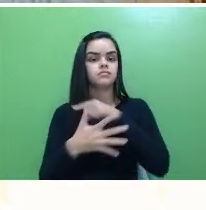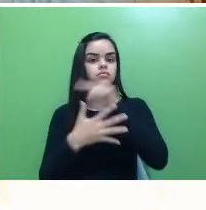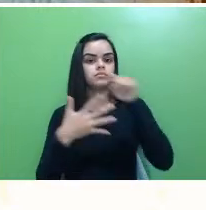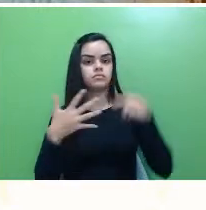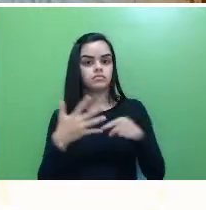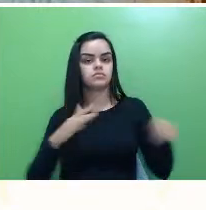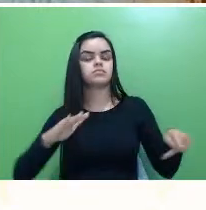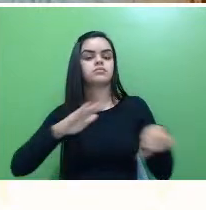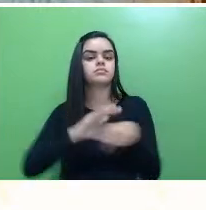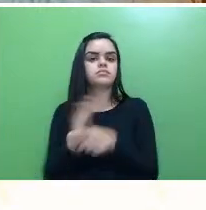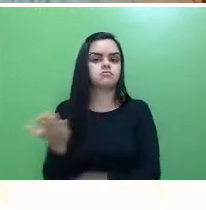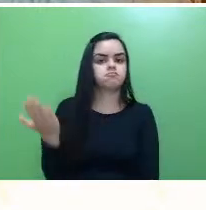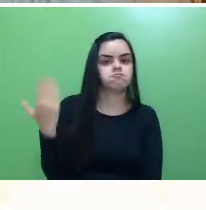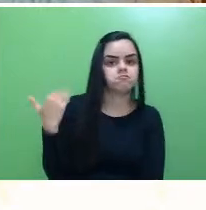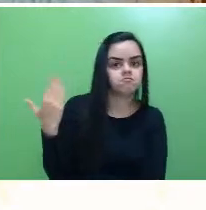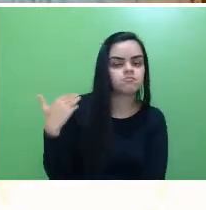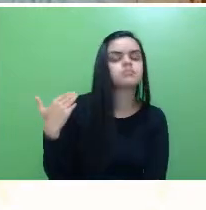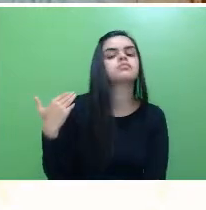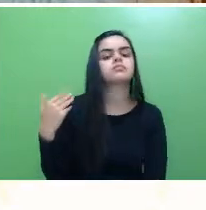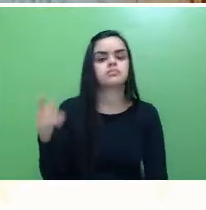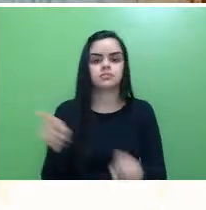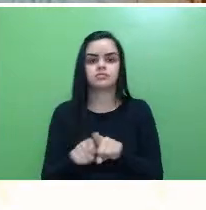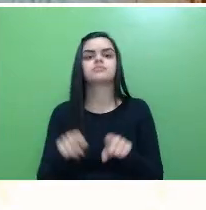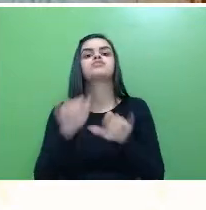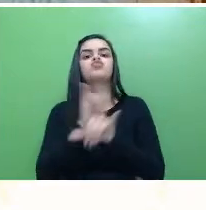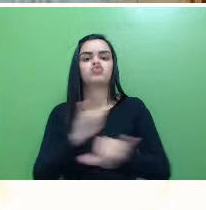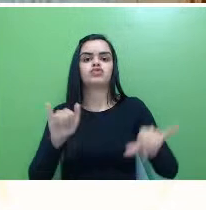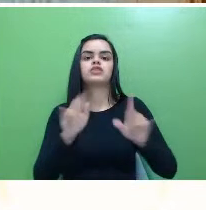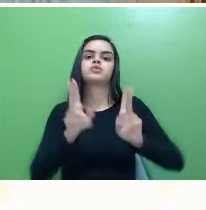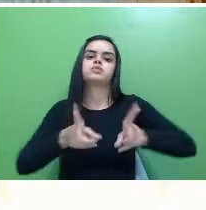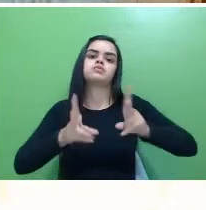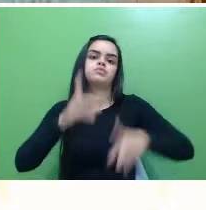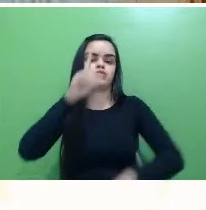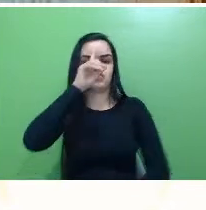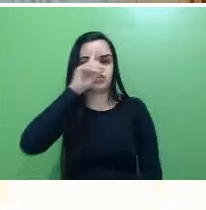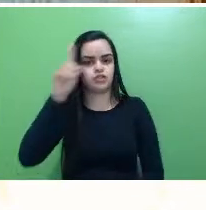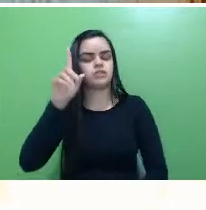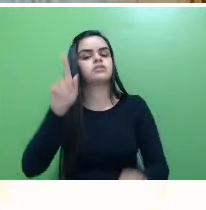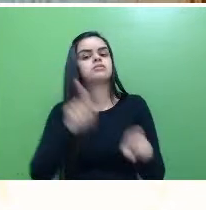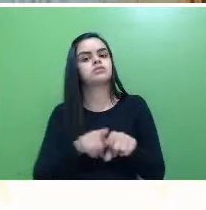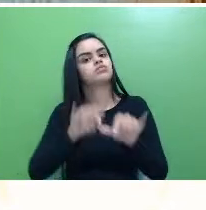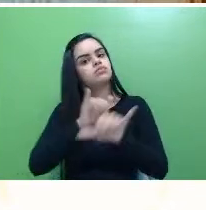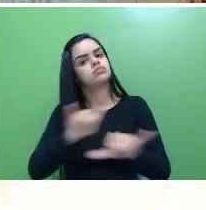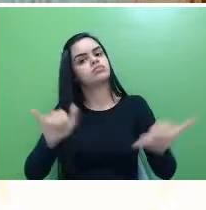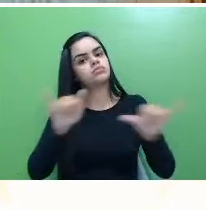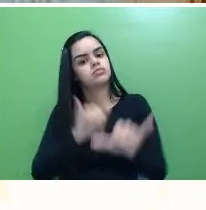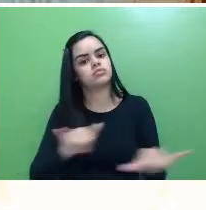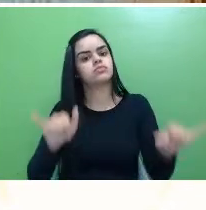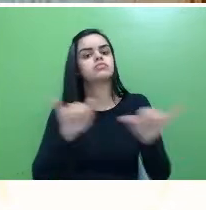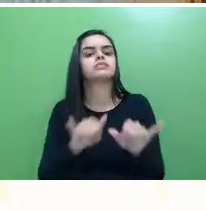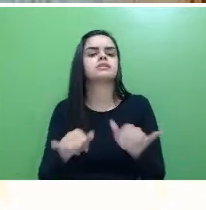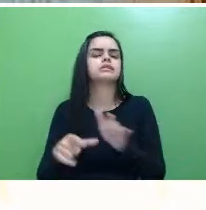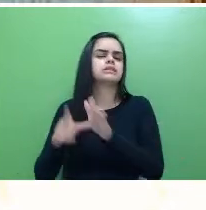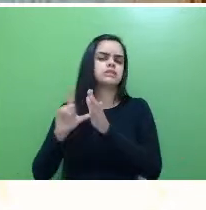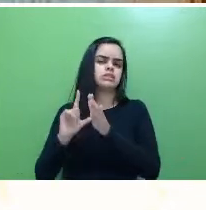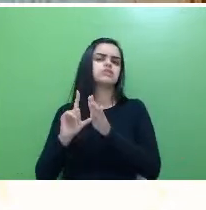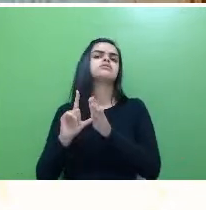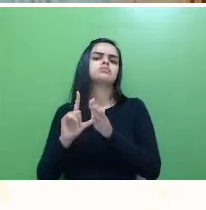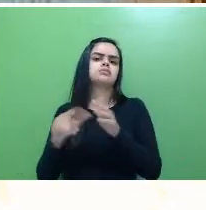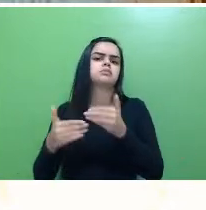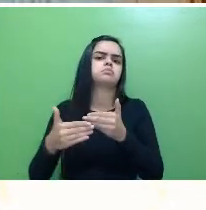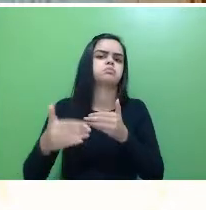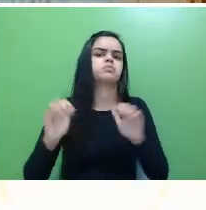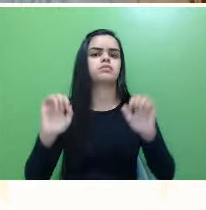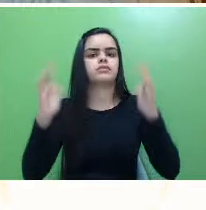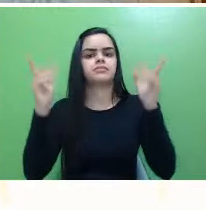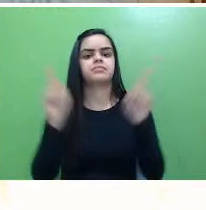contemporâneas, também foi divulgado, né? Esse livro já tinha sido lançado, mas foi lançado há pouquíssimo tempo antes do evento. E